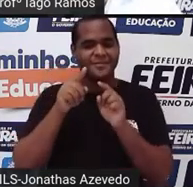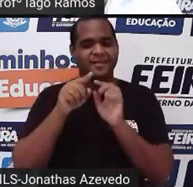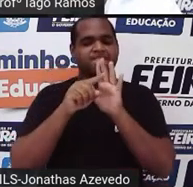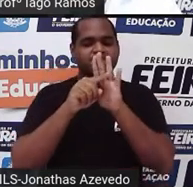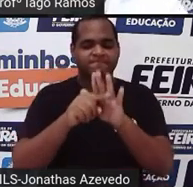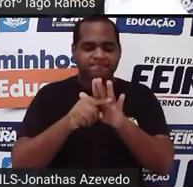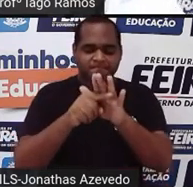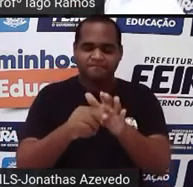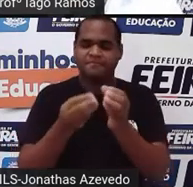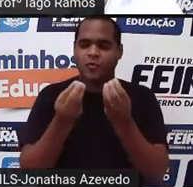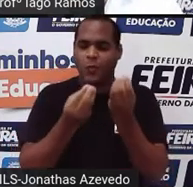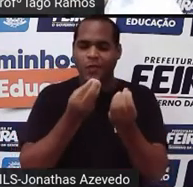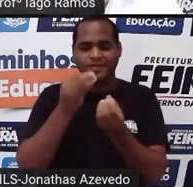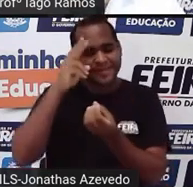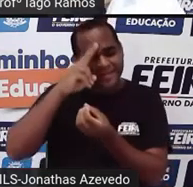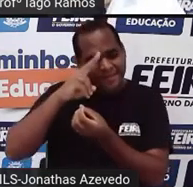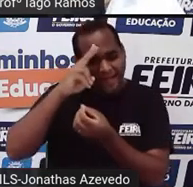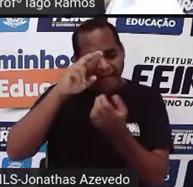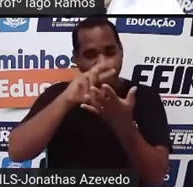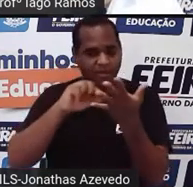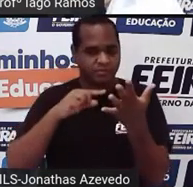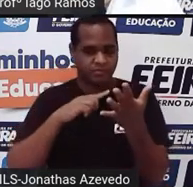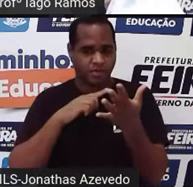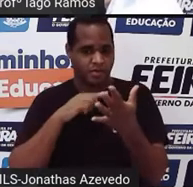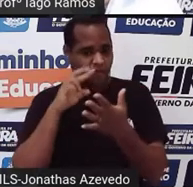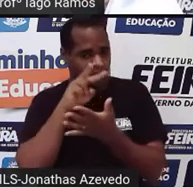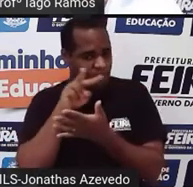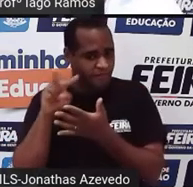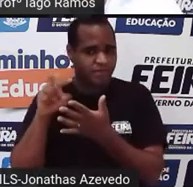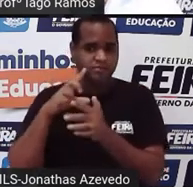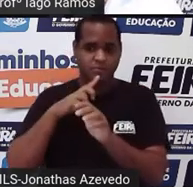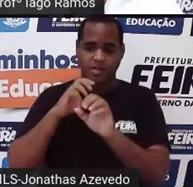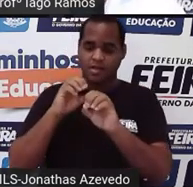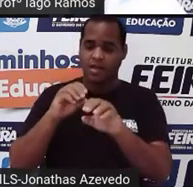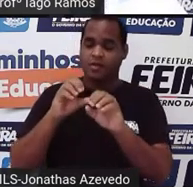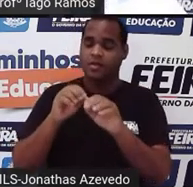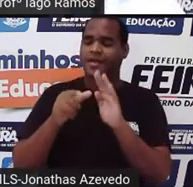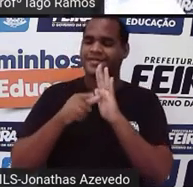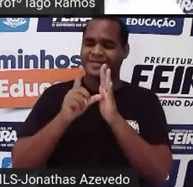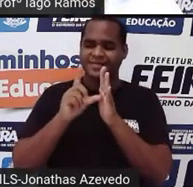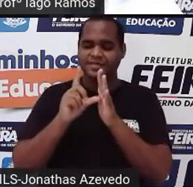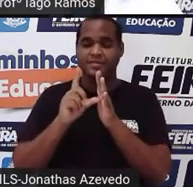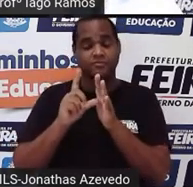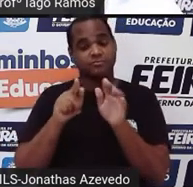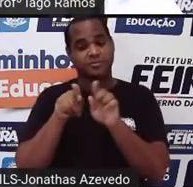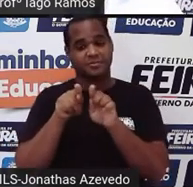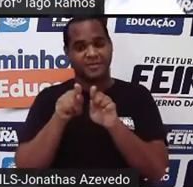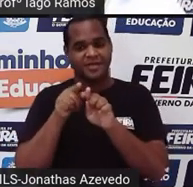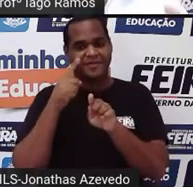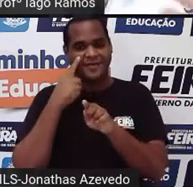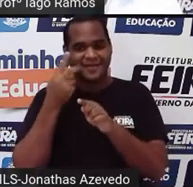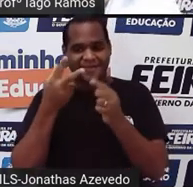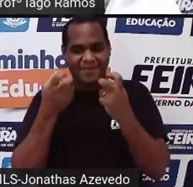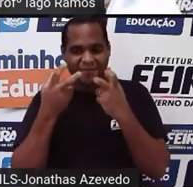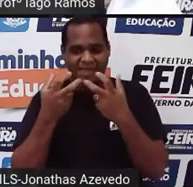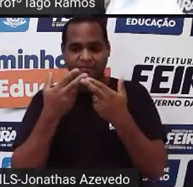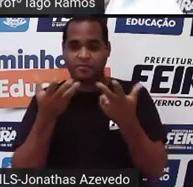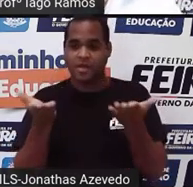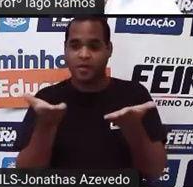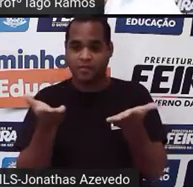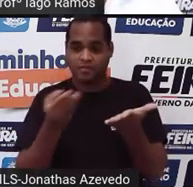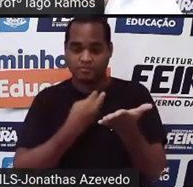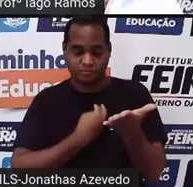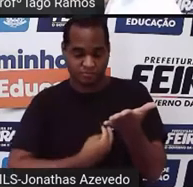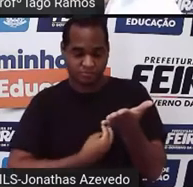de fato, relembrar, caso você tenha visto a última aula, certo? Ou caso você não tenha visto, a gente vê aqui agora,